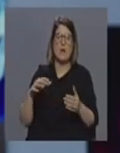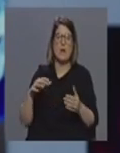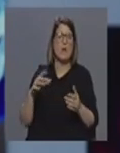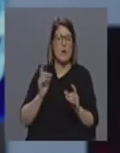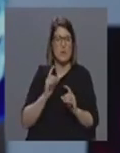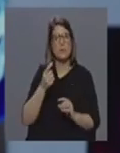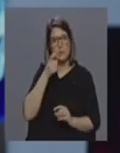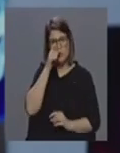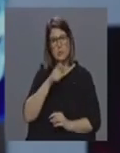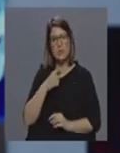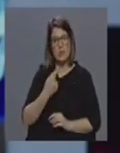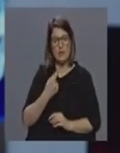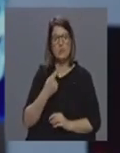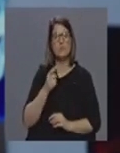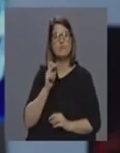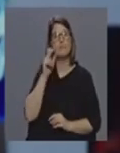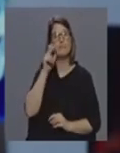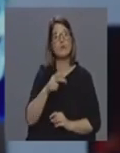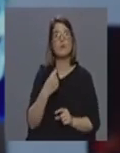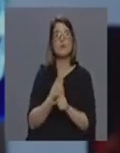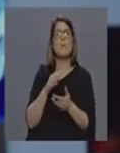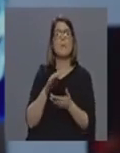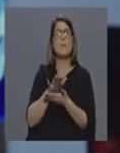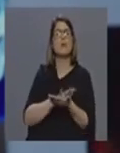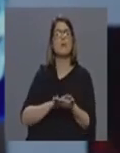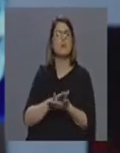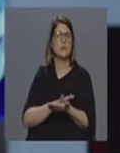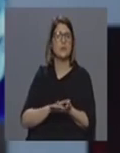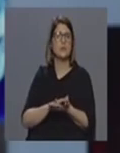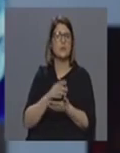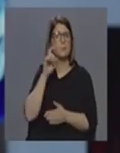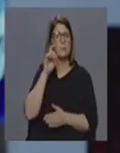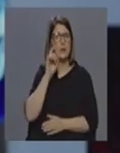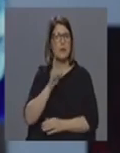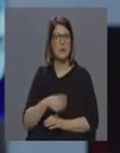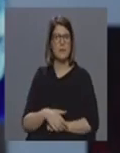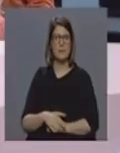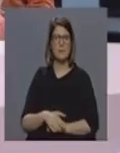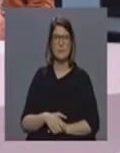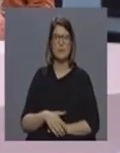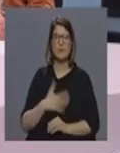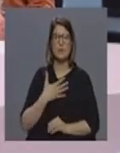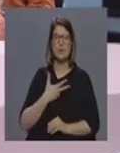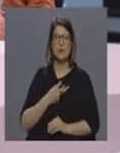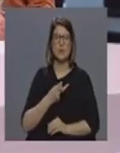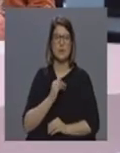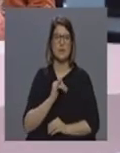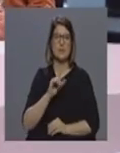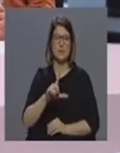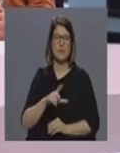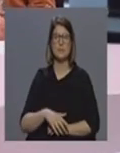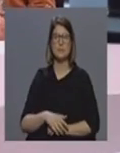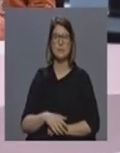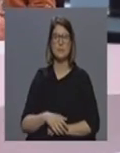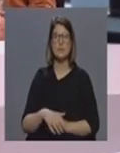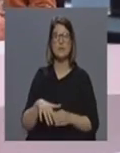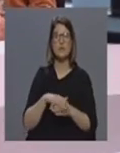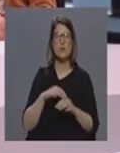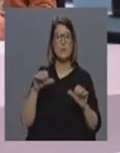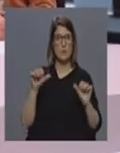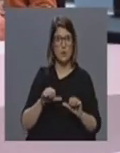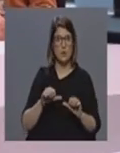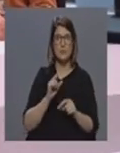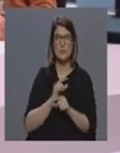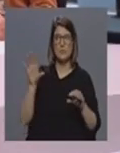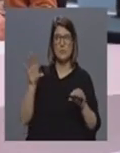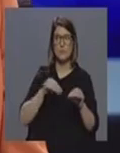ir desde que cumpram as medidas básicas ao fiocado aqui de prevenção doutora Isabel Cácio só reforçar que mesmo nos sítios piores os supermercados